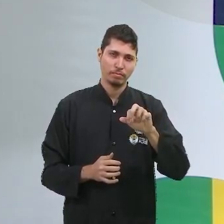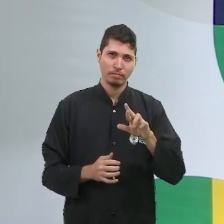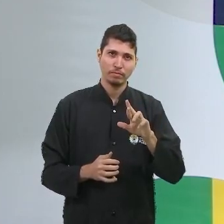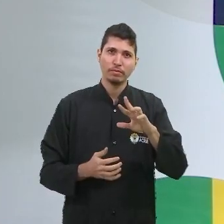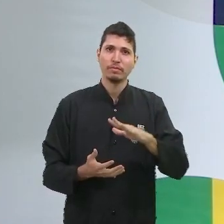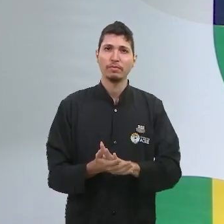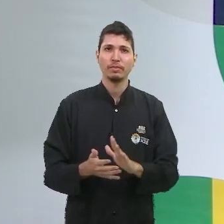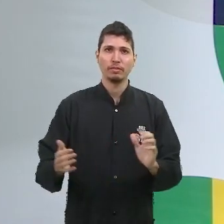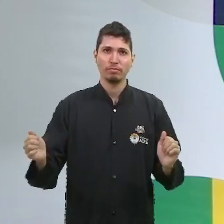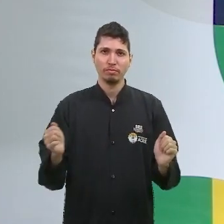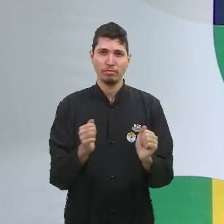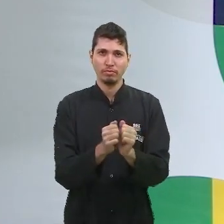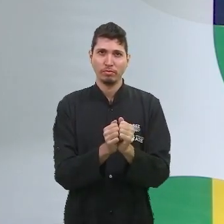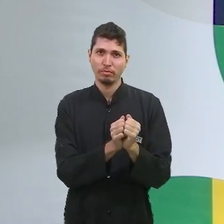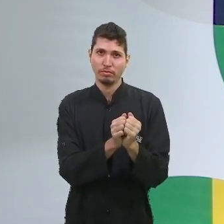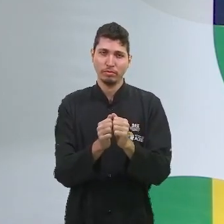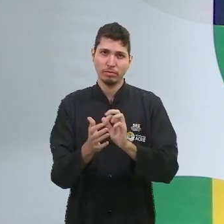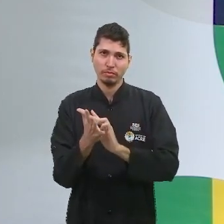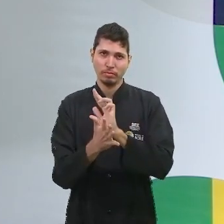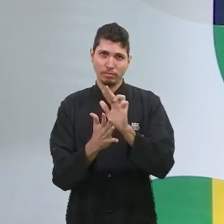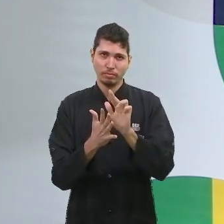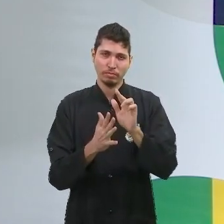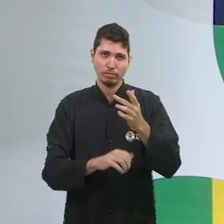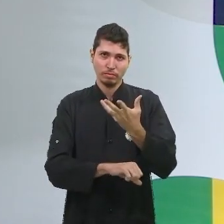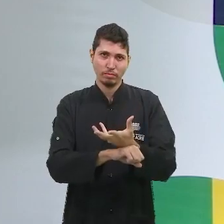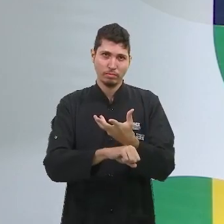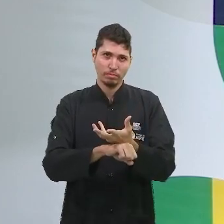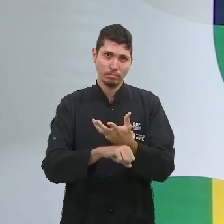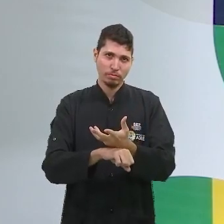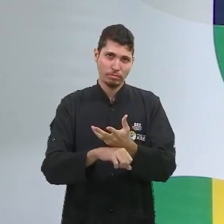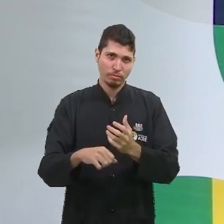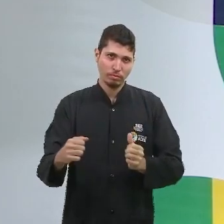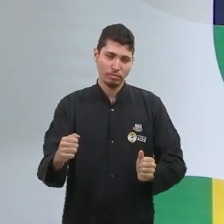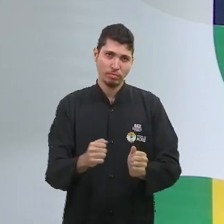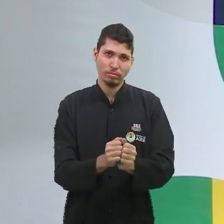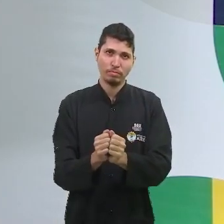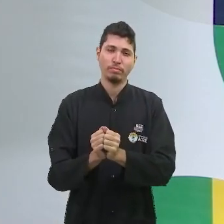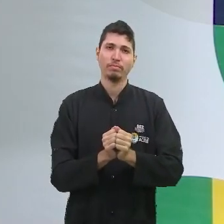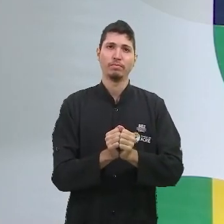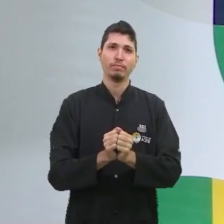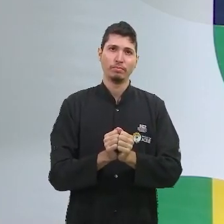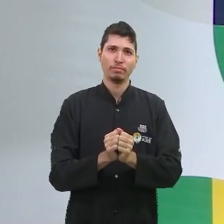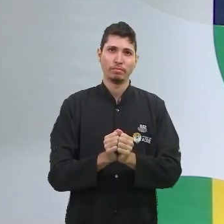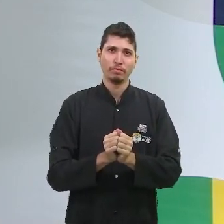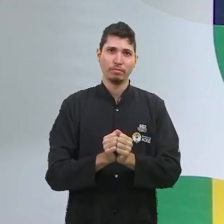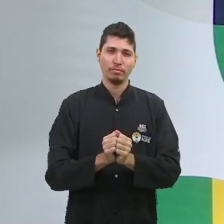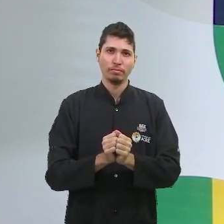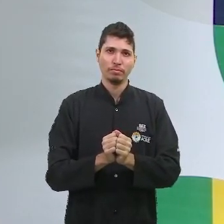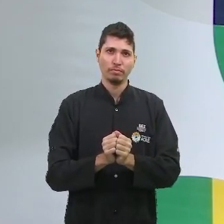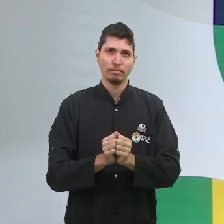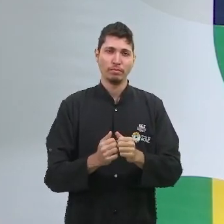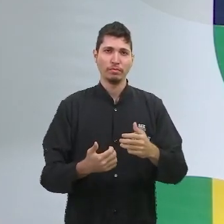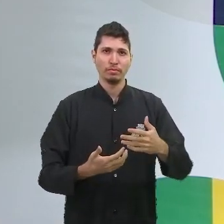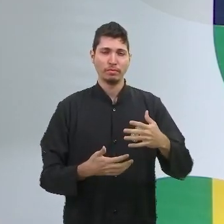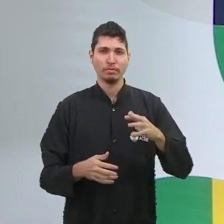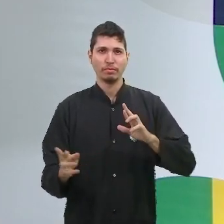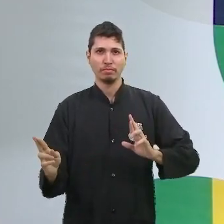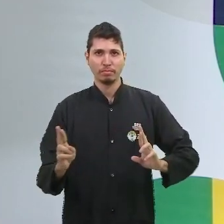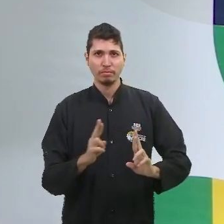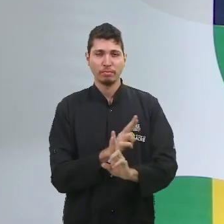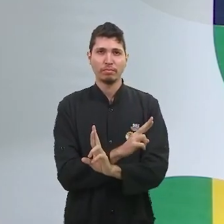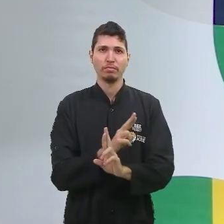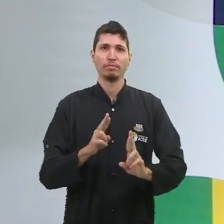distintas disciplinas que vocês acabam tendo acesso. E nesta videoaula, o nosso objeto de